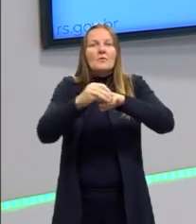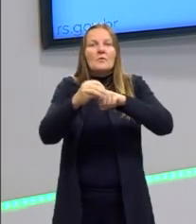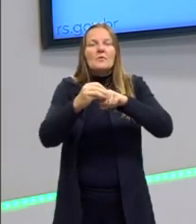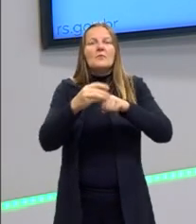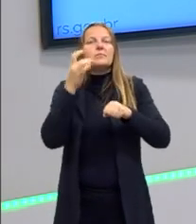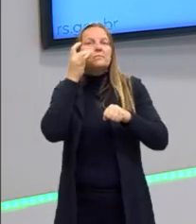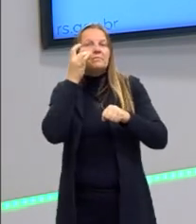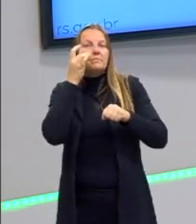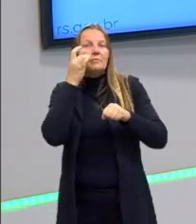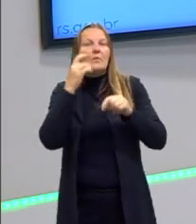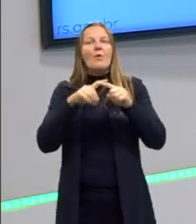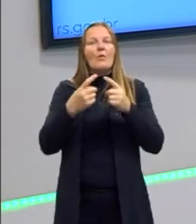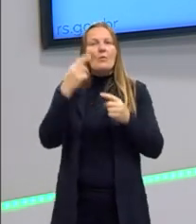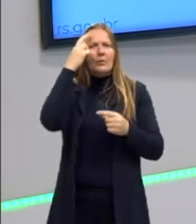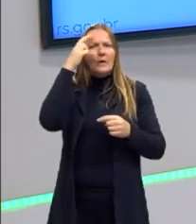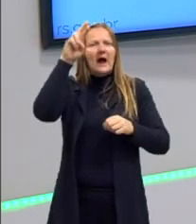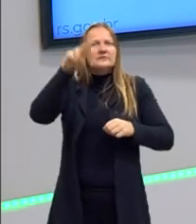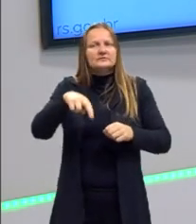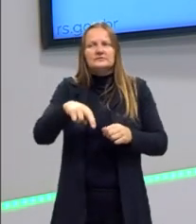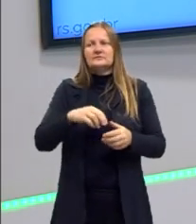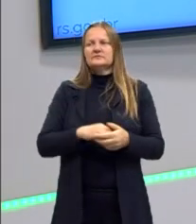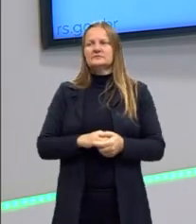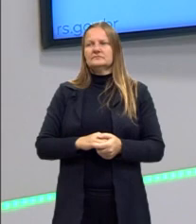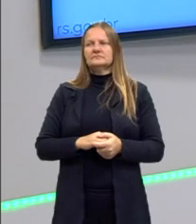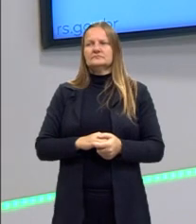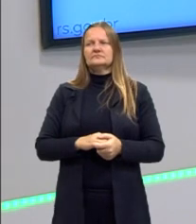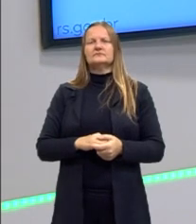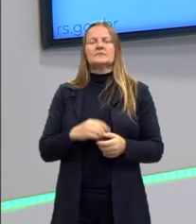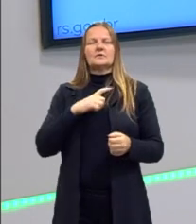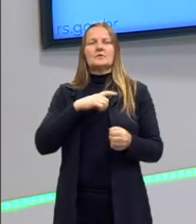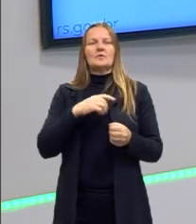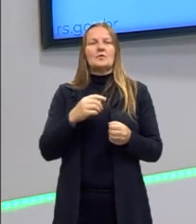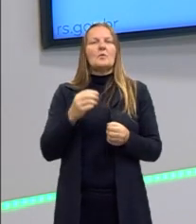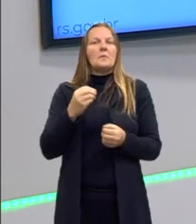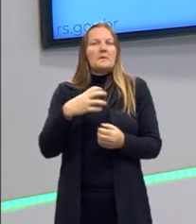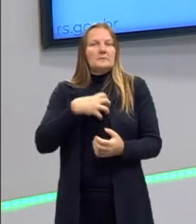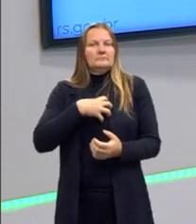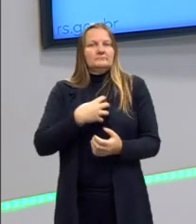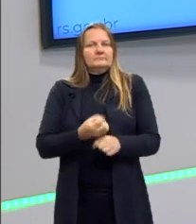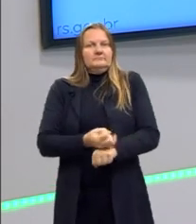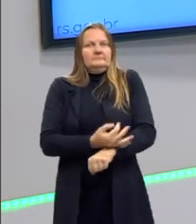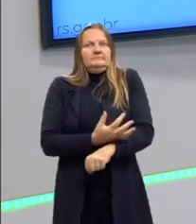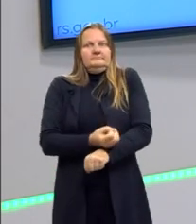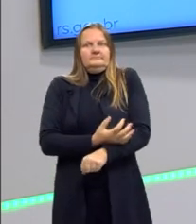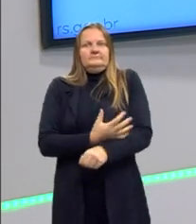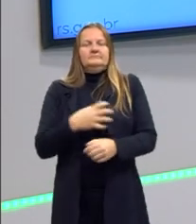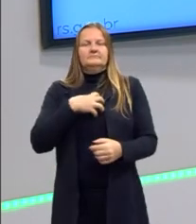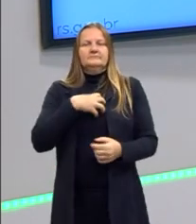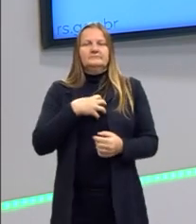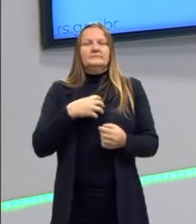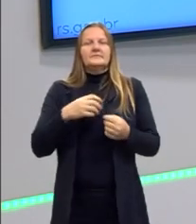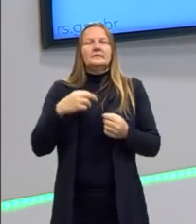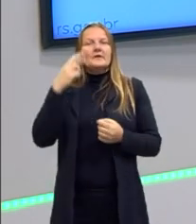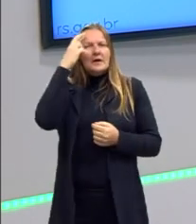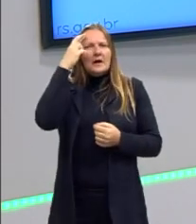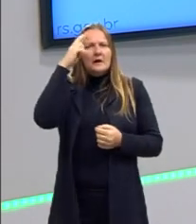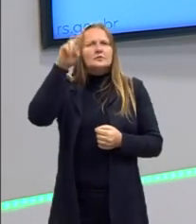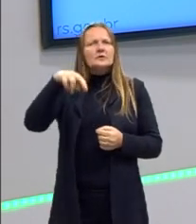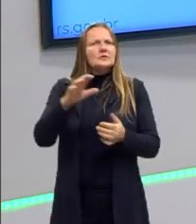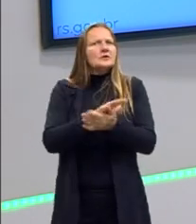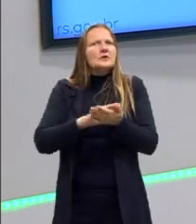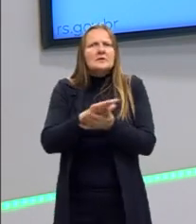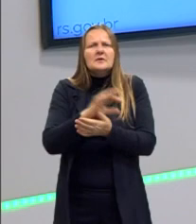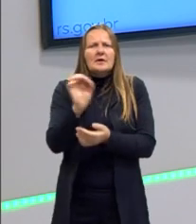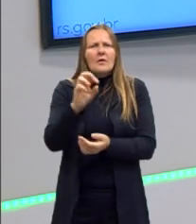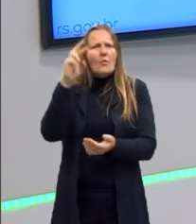racionalistas. Os empiristas dizem que o conhecimento vem dos sentidos, como o Hume que nós vimos. E os racionalistas,